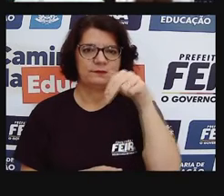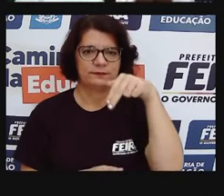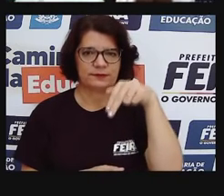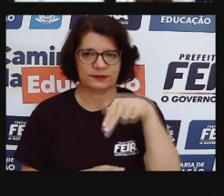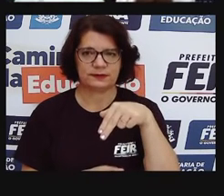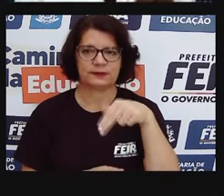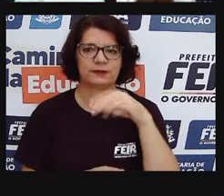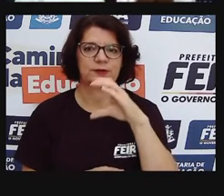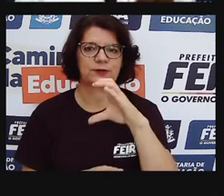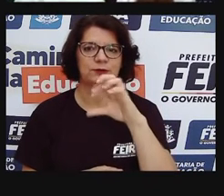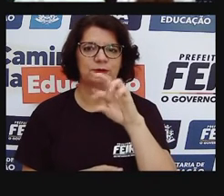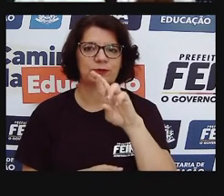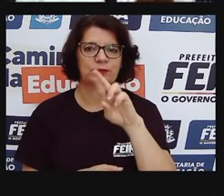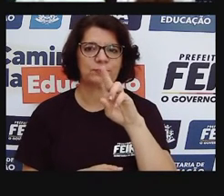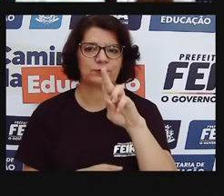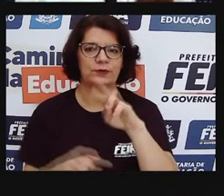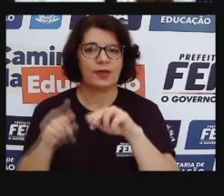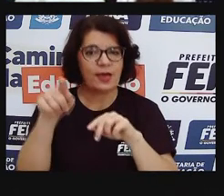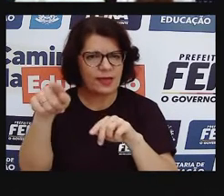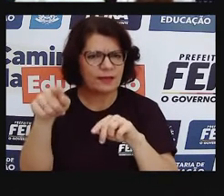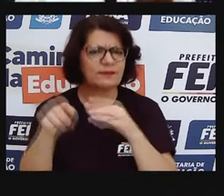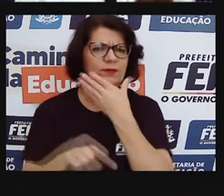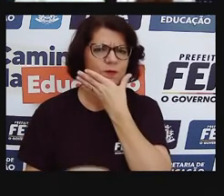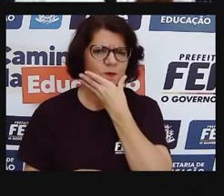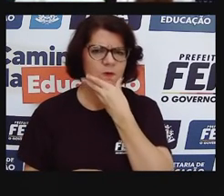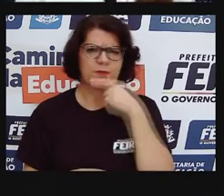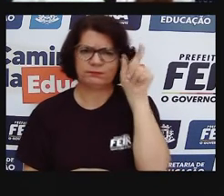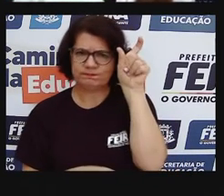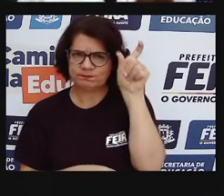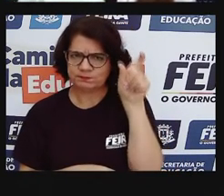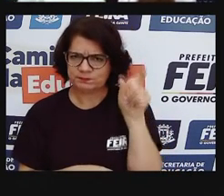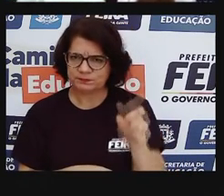pouquinho desse artista aqui, olha só.